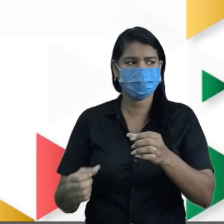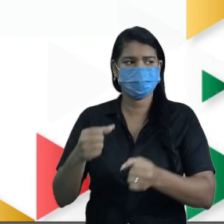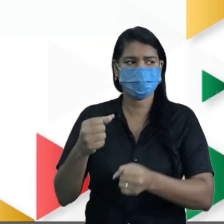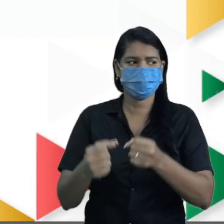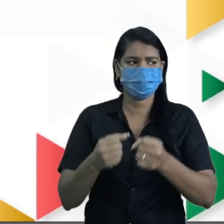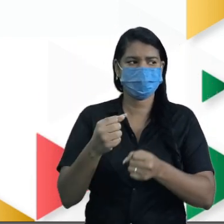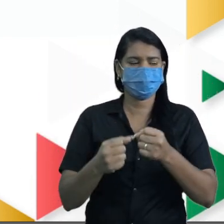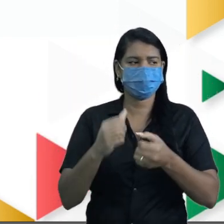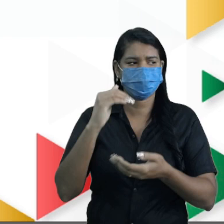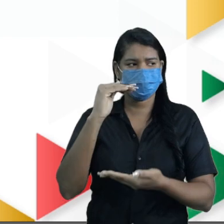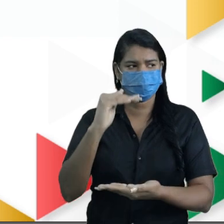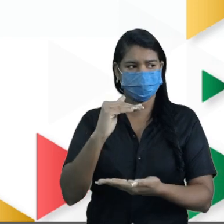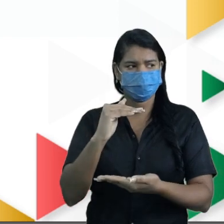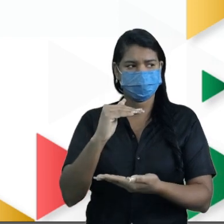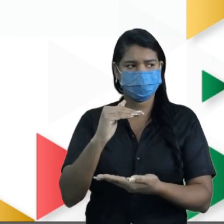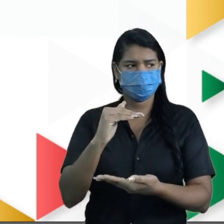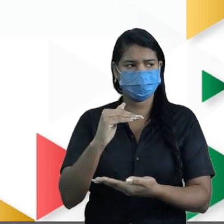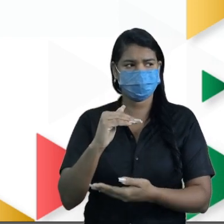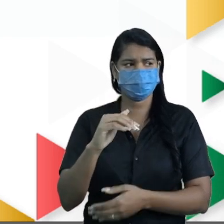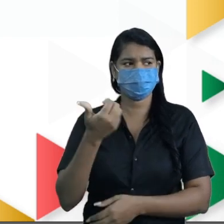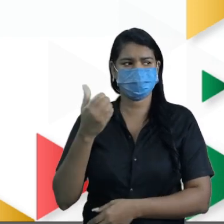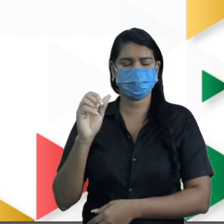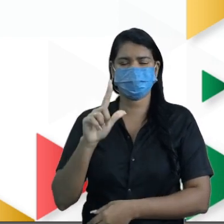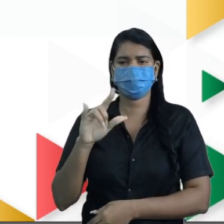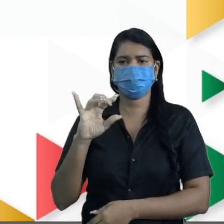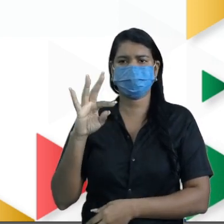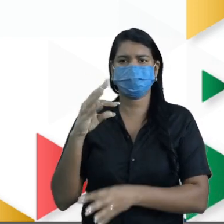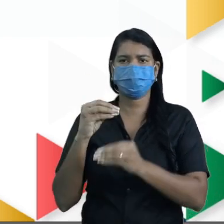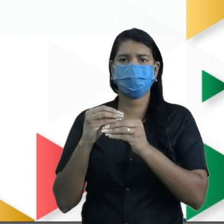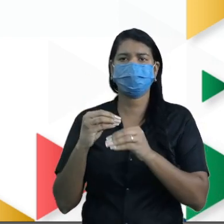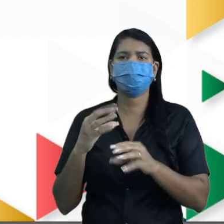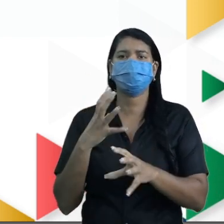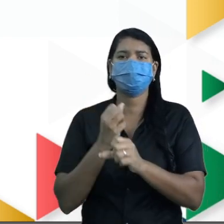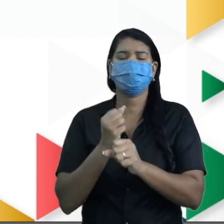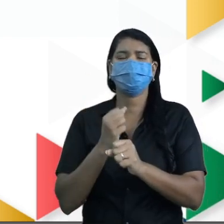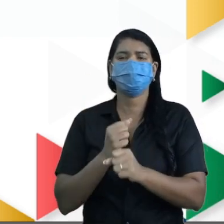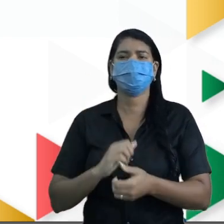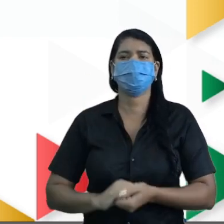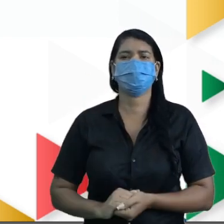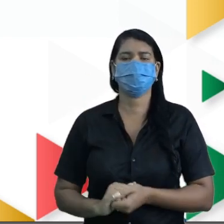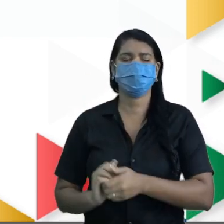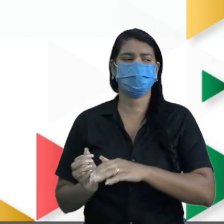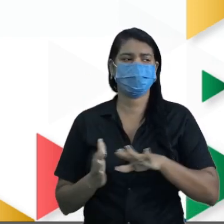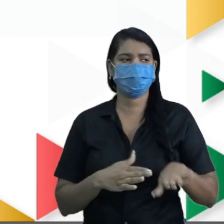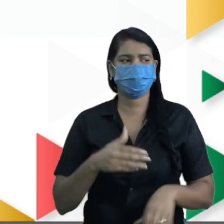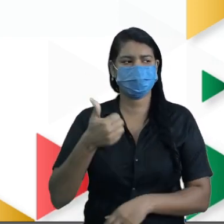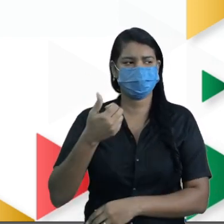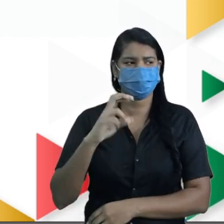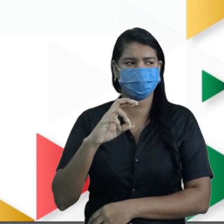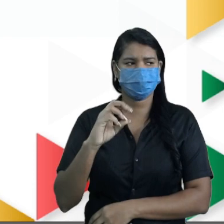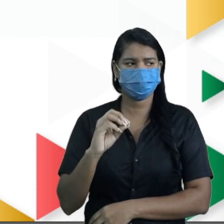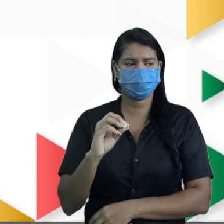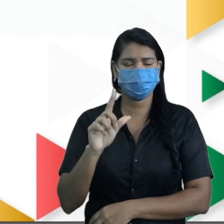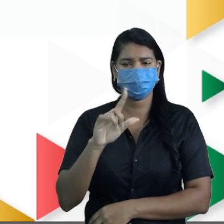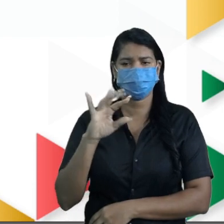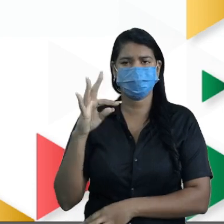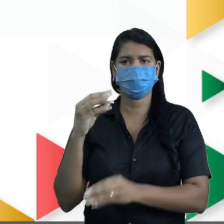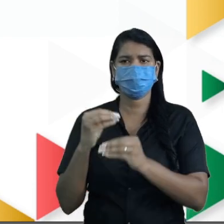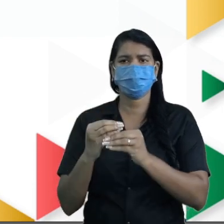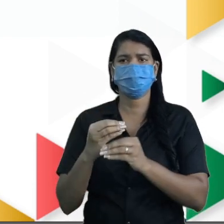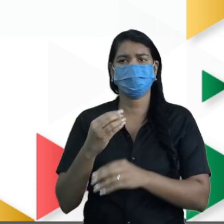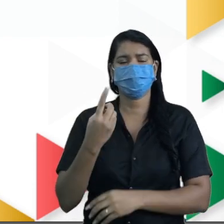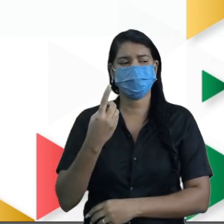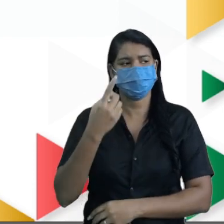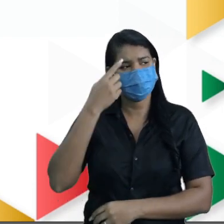a um balde de 10 litros. Então vamos somar? Olha, 150 litros, que era uma vez ao dia e ela